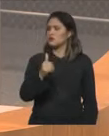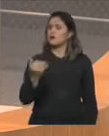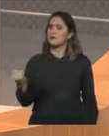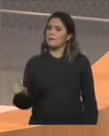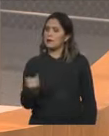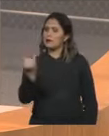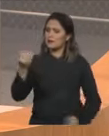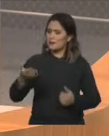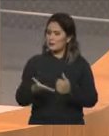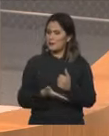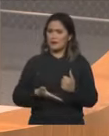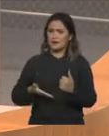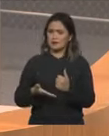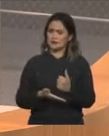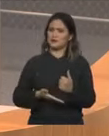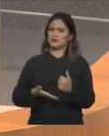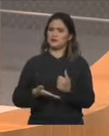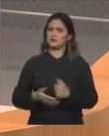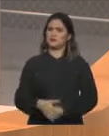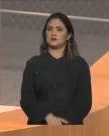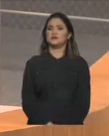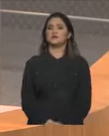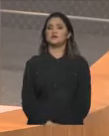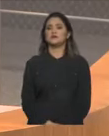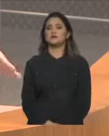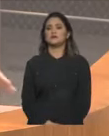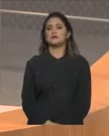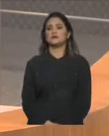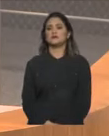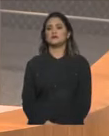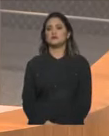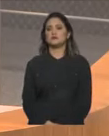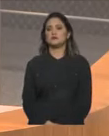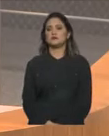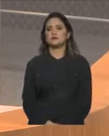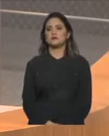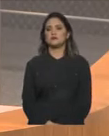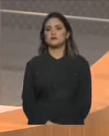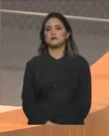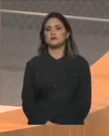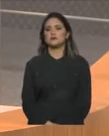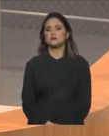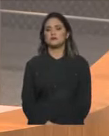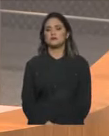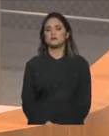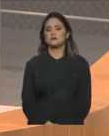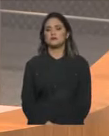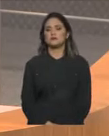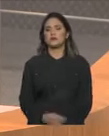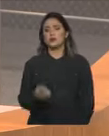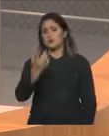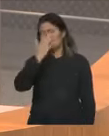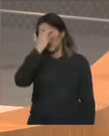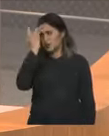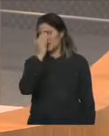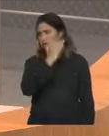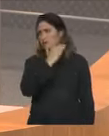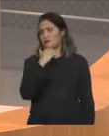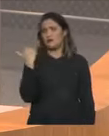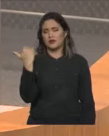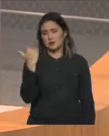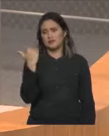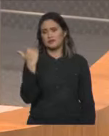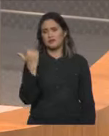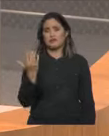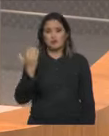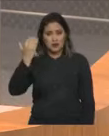o serviço do fornecimento de energia elétrica. Infelizmente, mais uma vida se foi. No passado, há pouco mais de um ano, dois